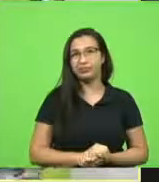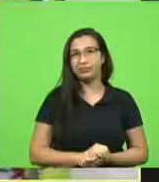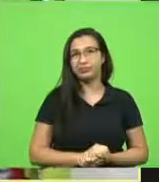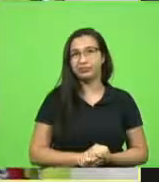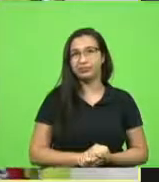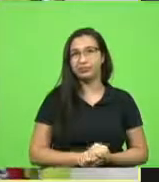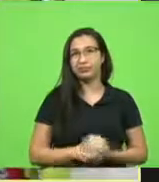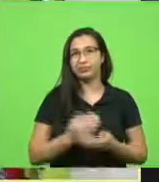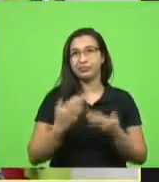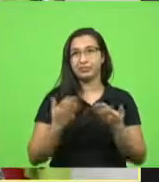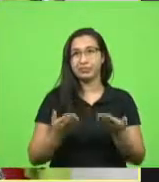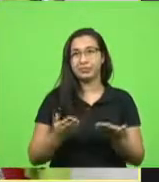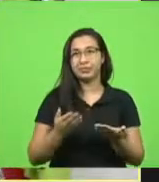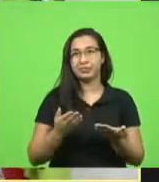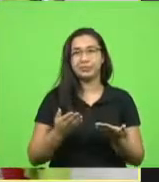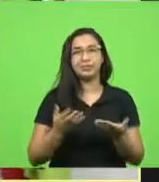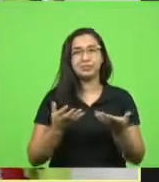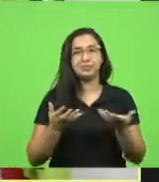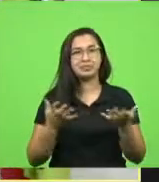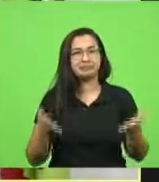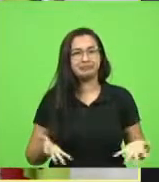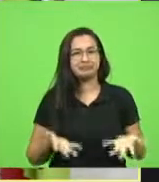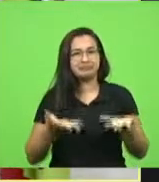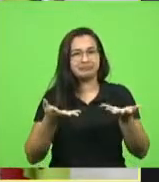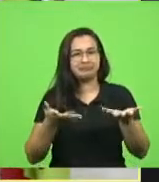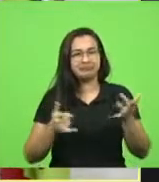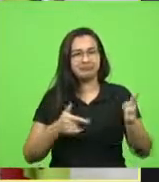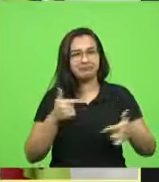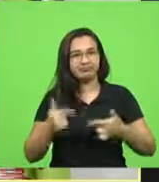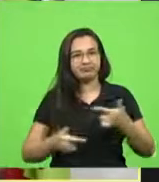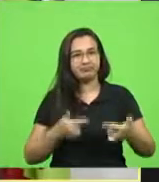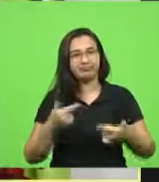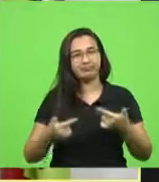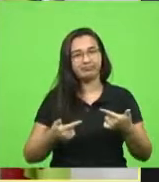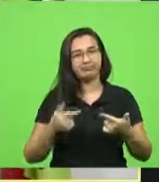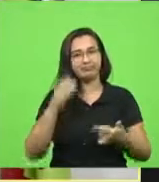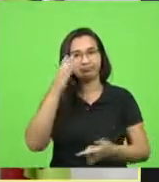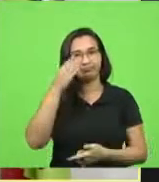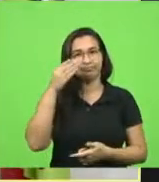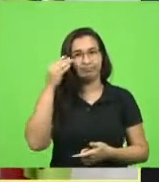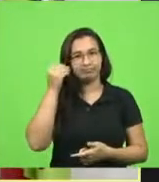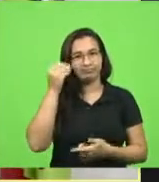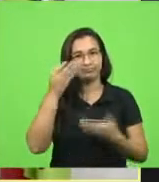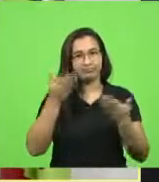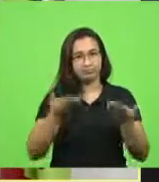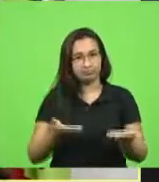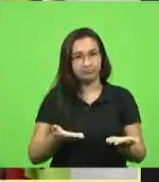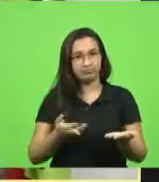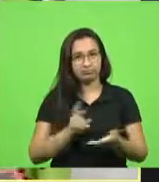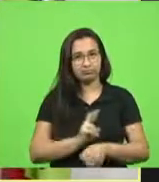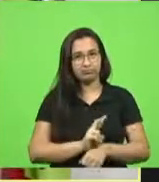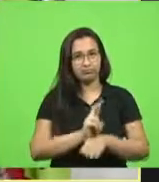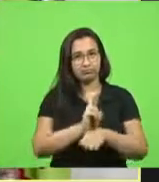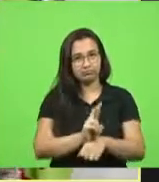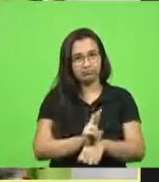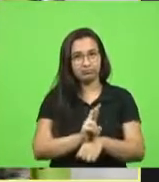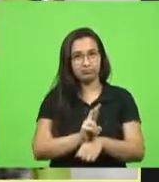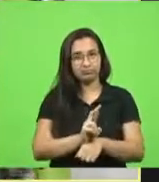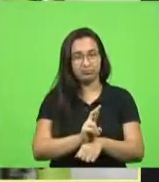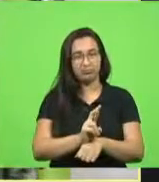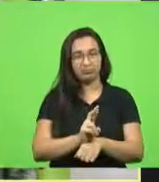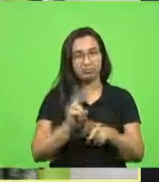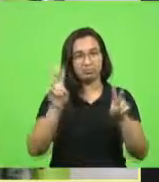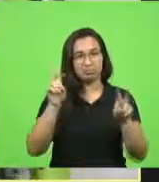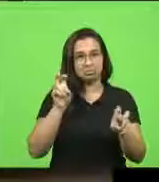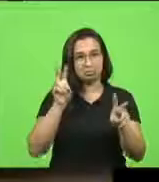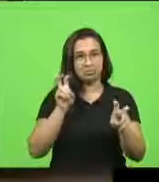Eu queria aqui enaltecer o trabalho da deputada Luciana Carminati, pelo seu protagonismo nesse tema, pelo